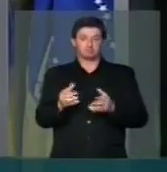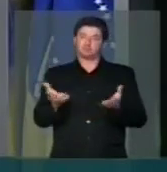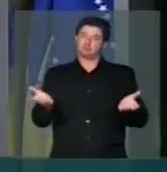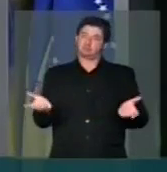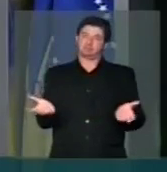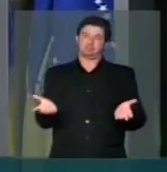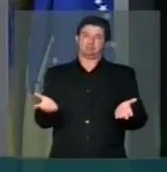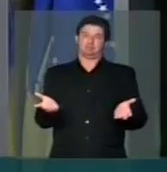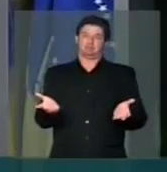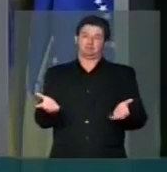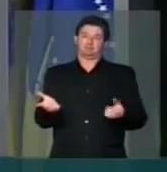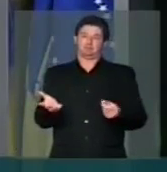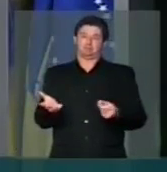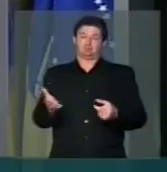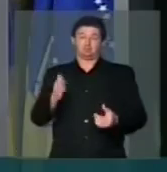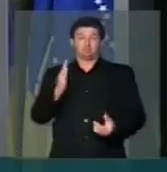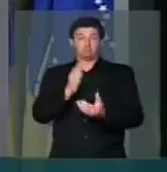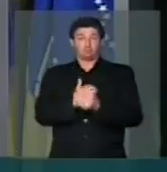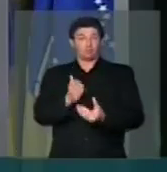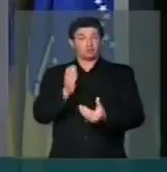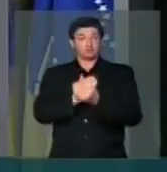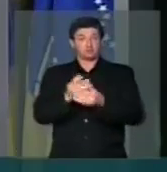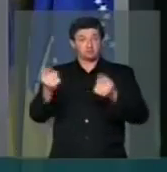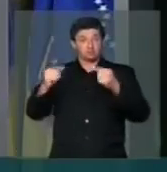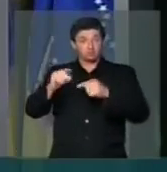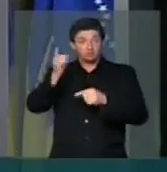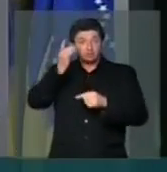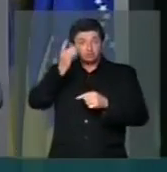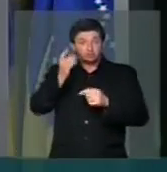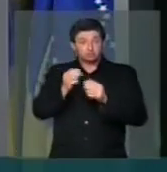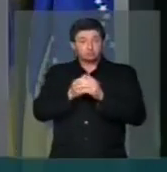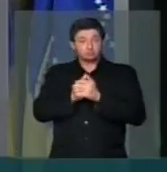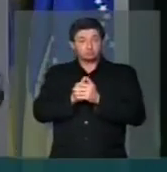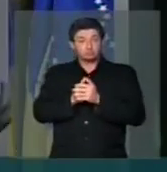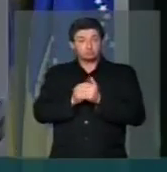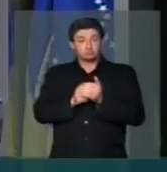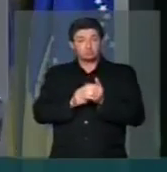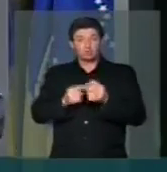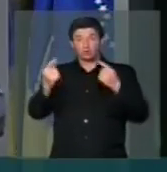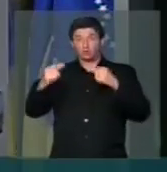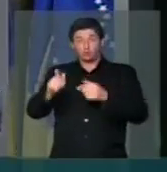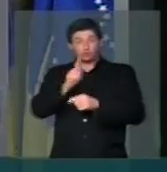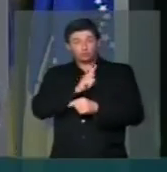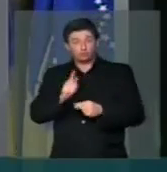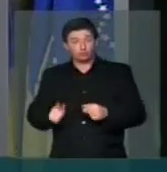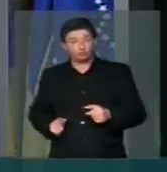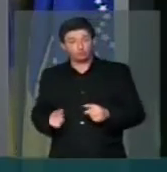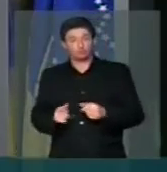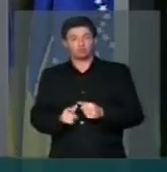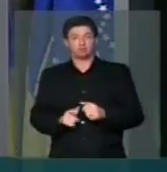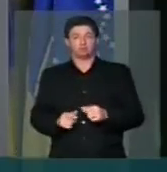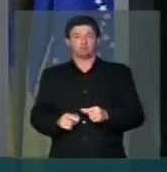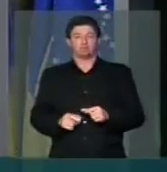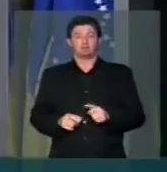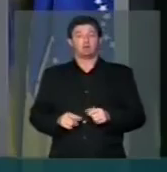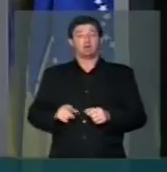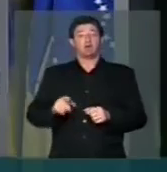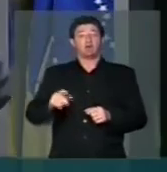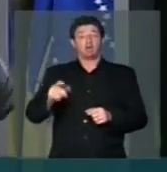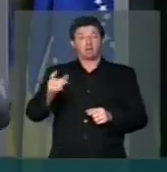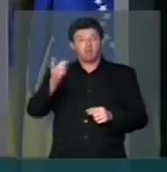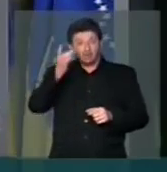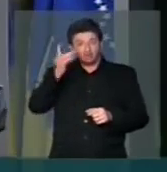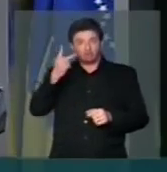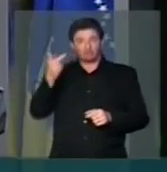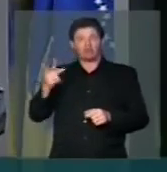Gente, os processos contra ela ou contra o seu governo, e que ela caracteriza